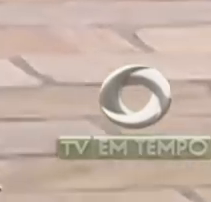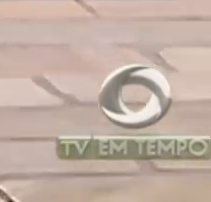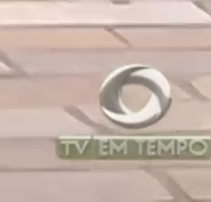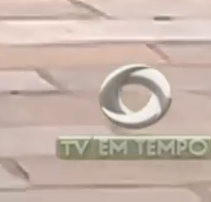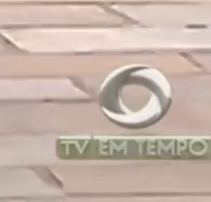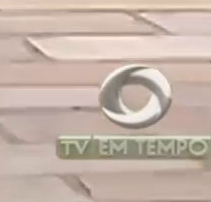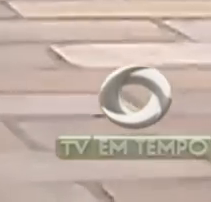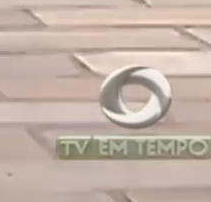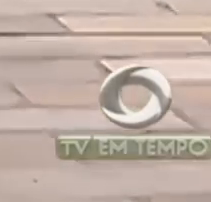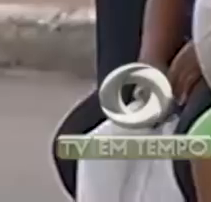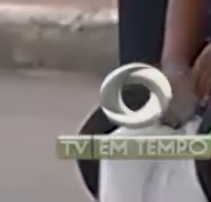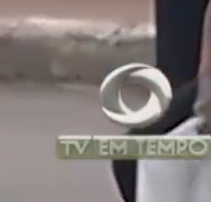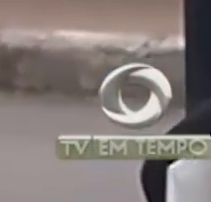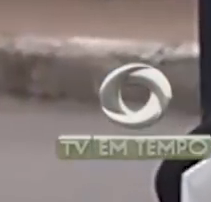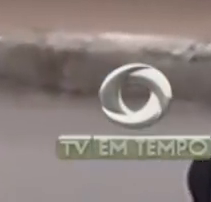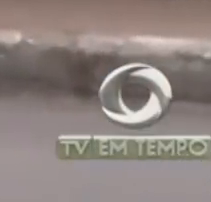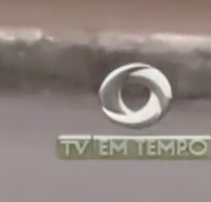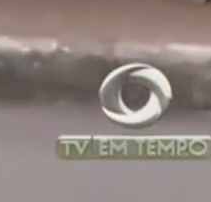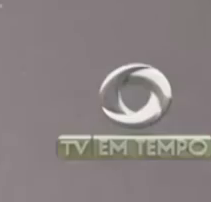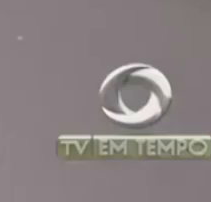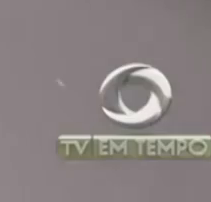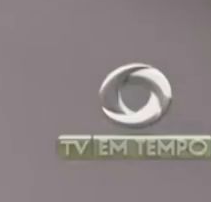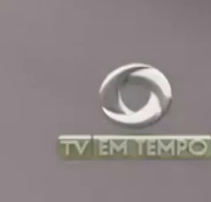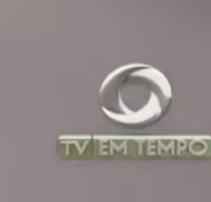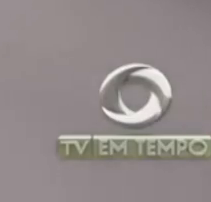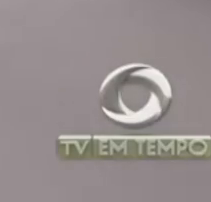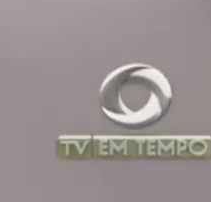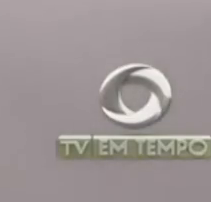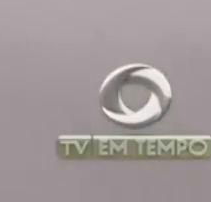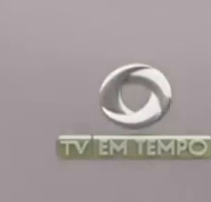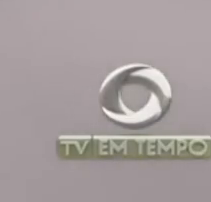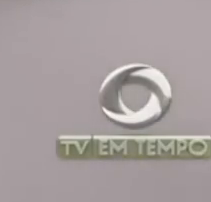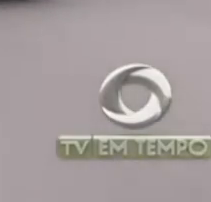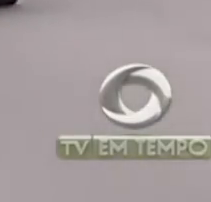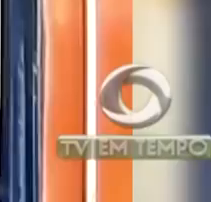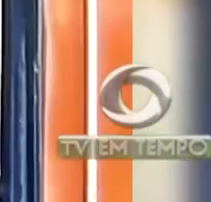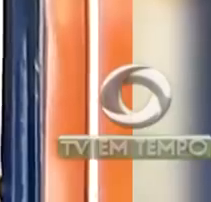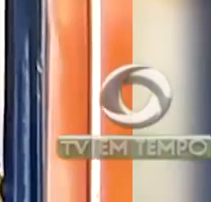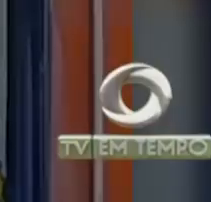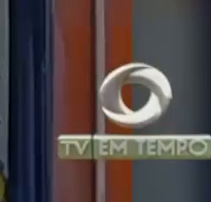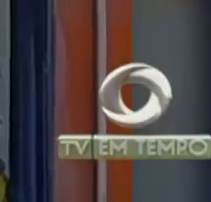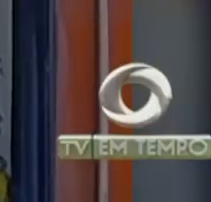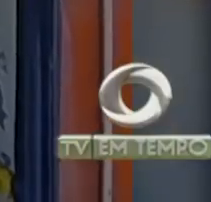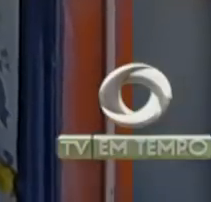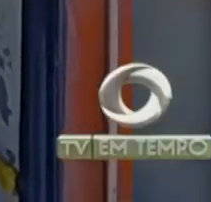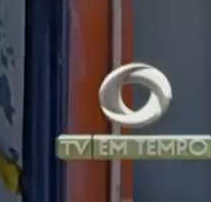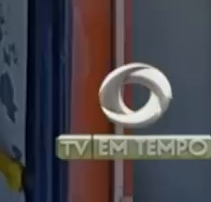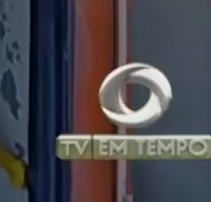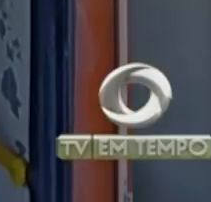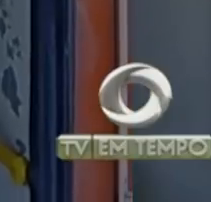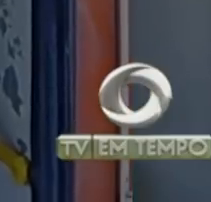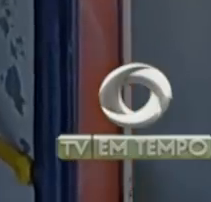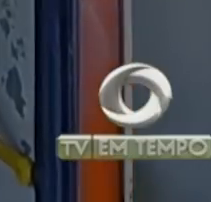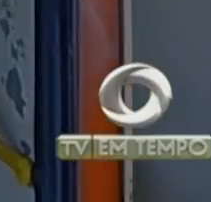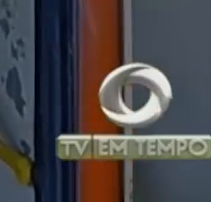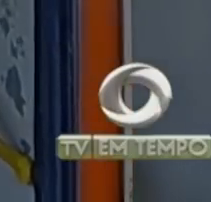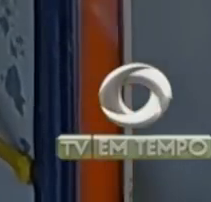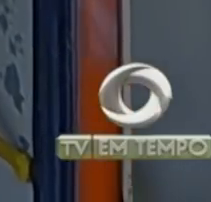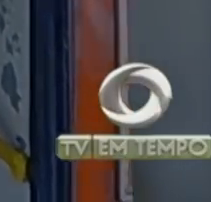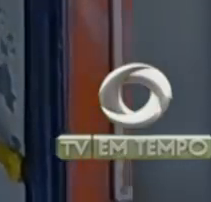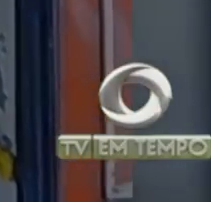ônibus torce para não ser vítima de arrastão no centro da capital. Ano passado, 76 mil pessoas foram